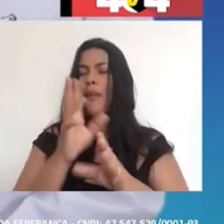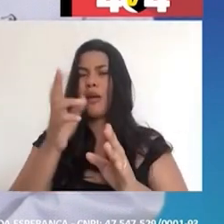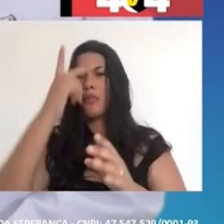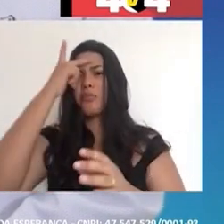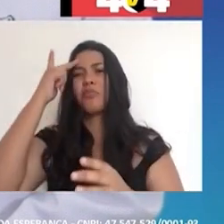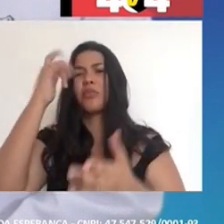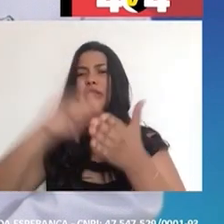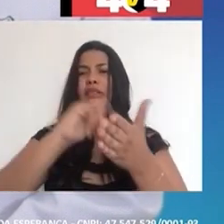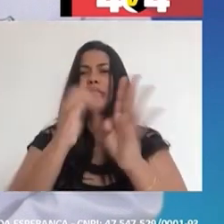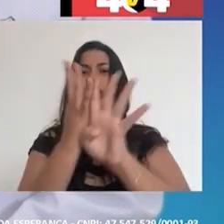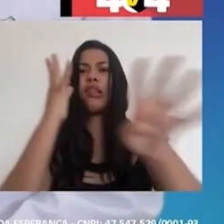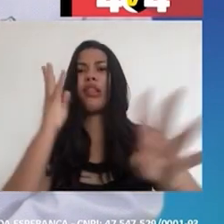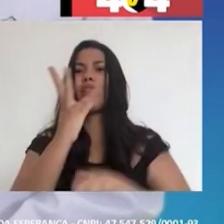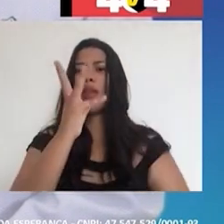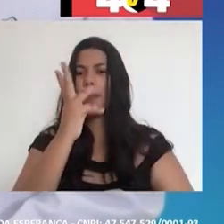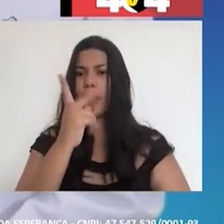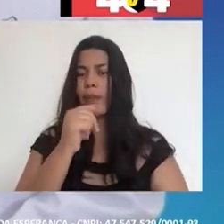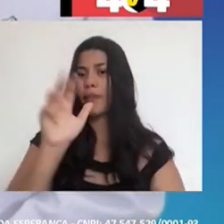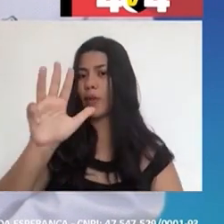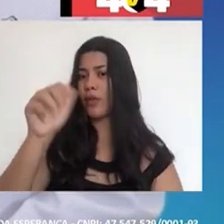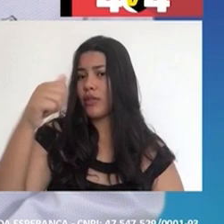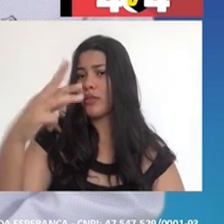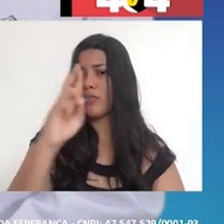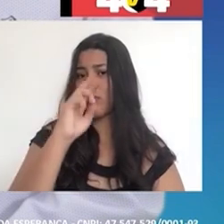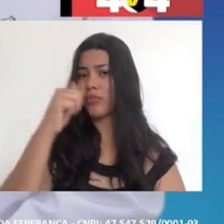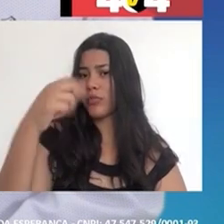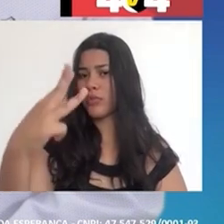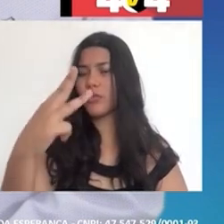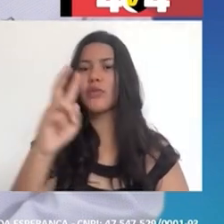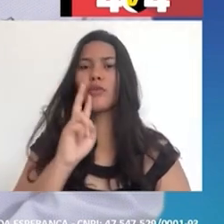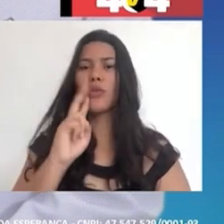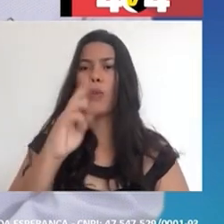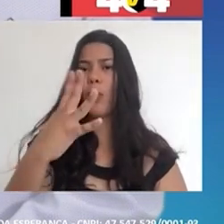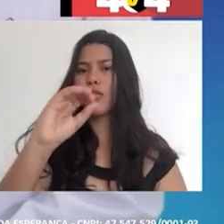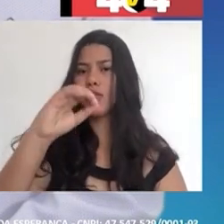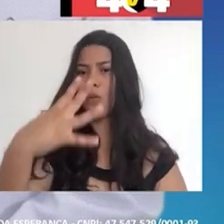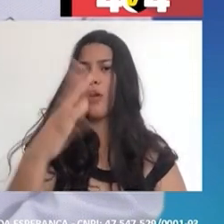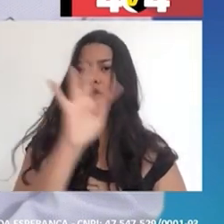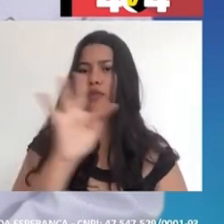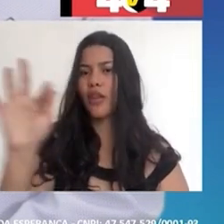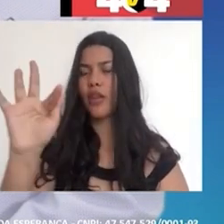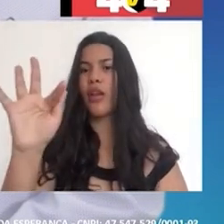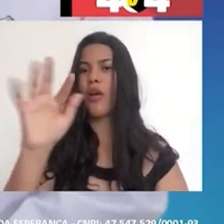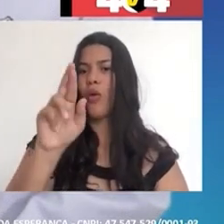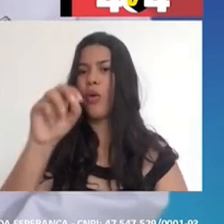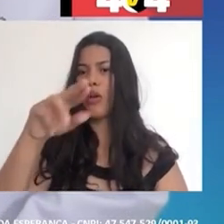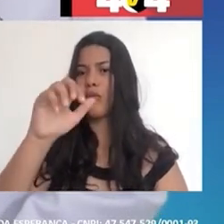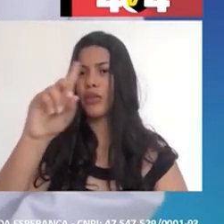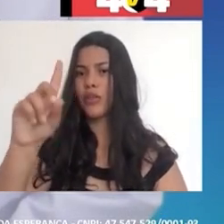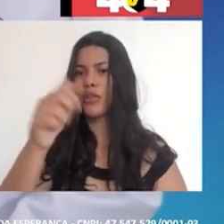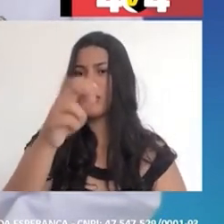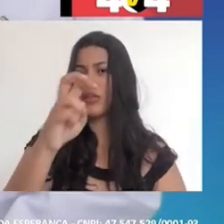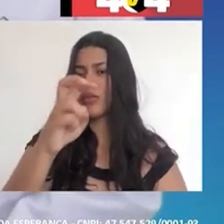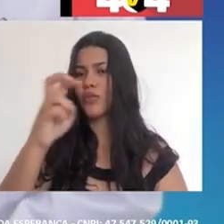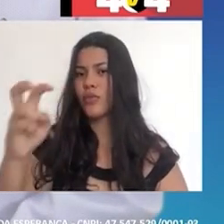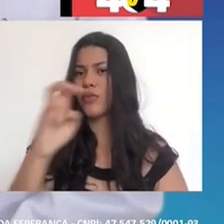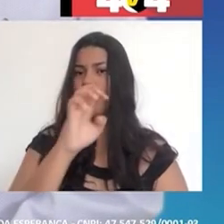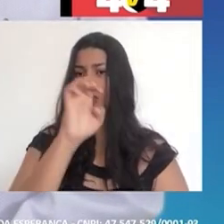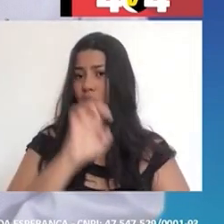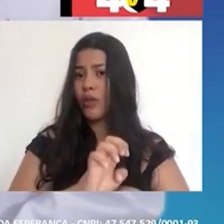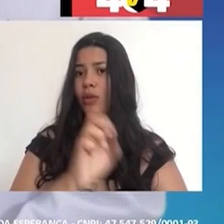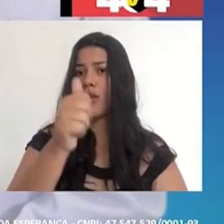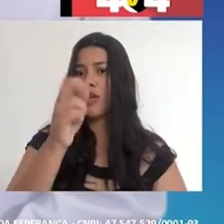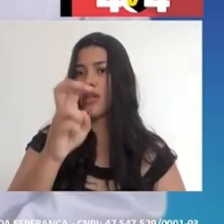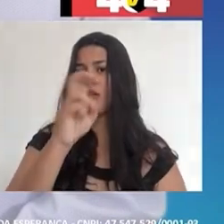as filas para marcação de consultas e exames de cirurgia. Lula, 13. Rogério, 13. Valadares Filho, 404. Federal. Ronaldo de Vieira, 15.555.